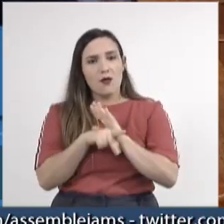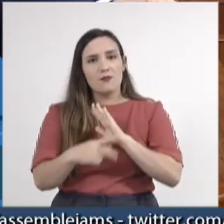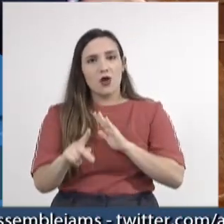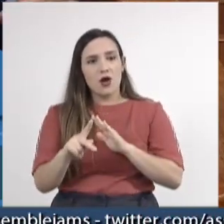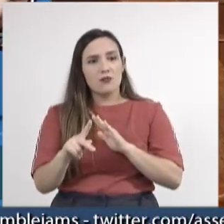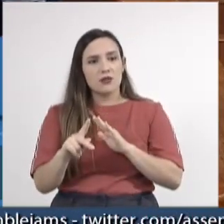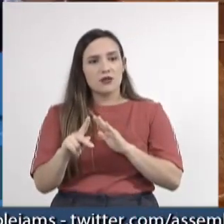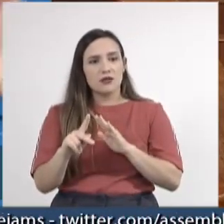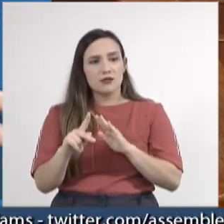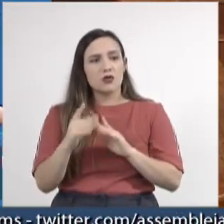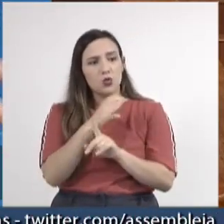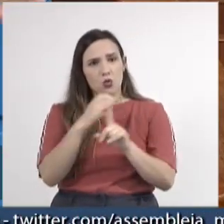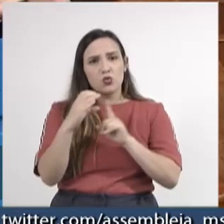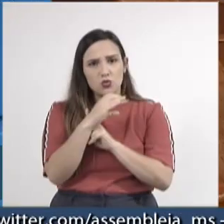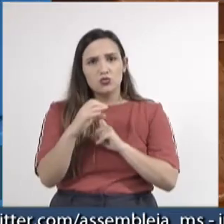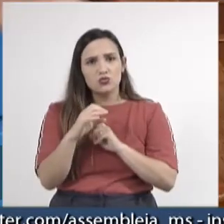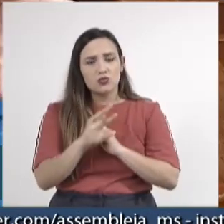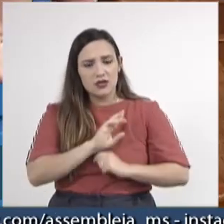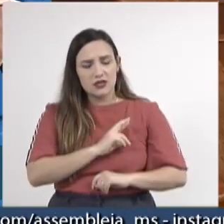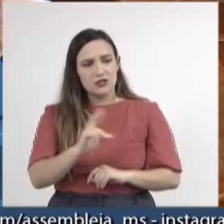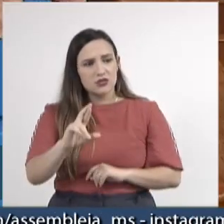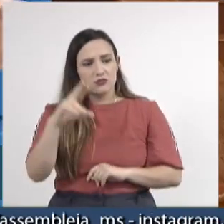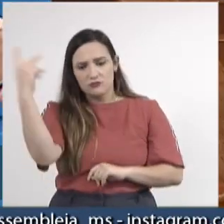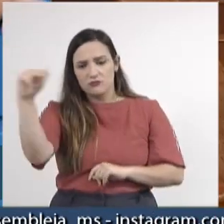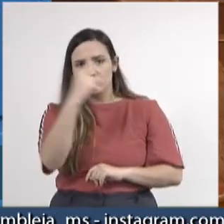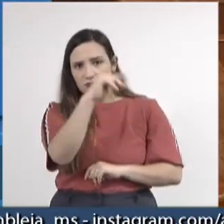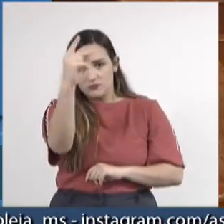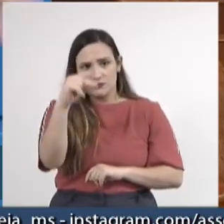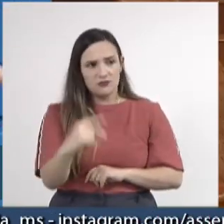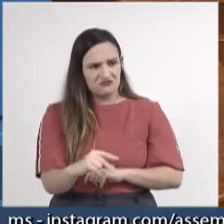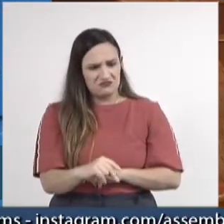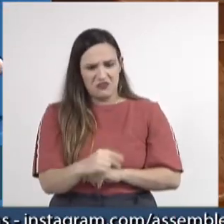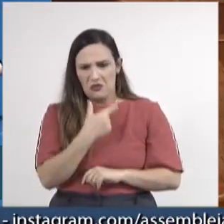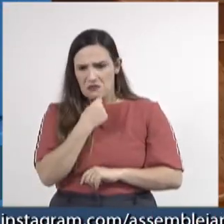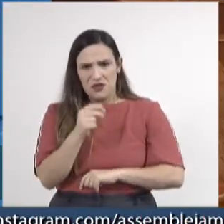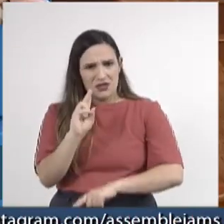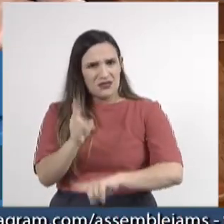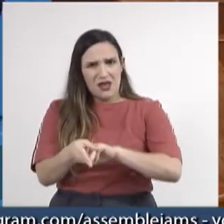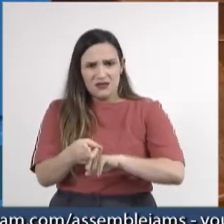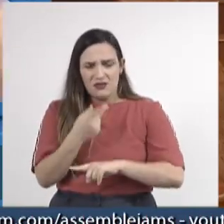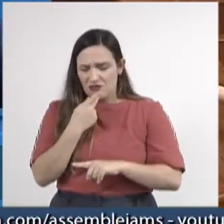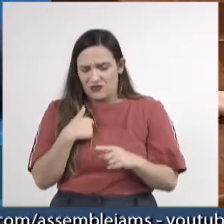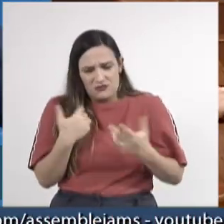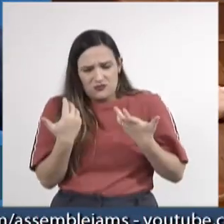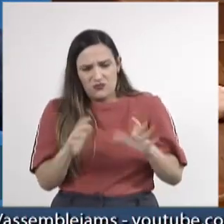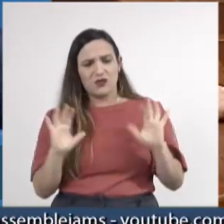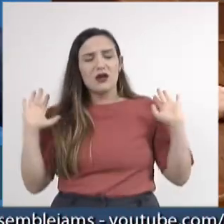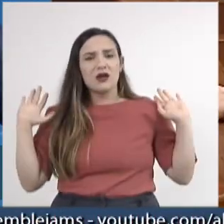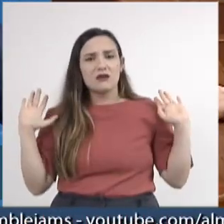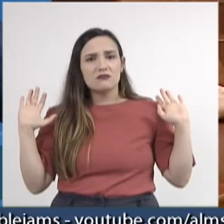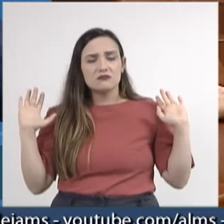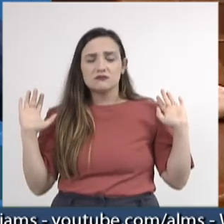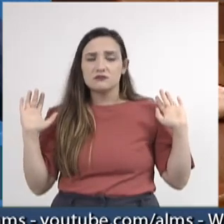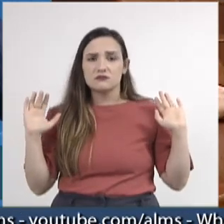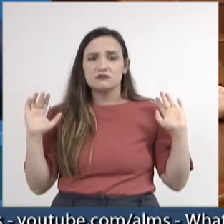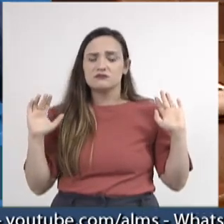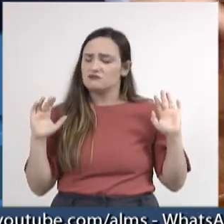de sair de uma cerimônia religiosa e o motorista de táxi se negou a transportar essas pessoas.